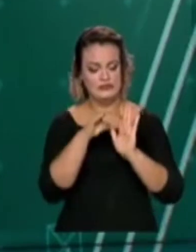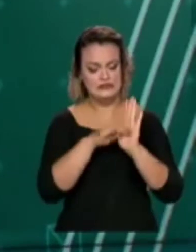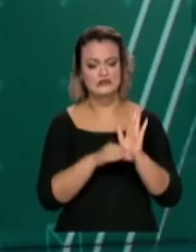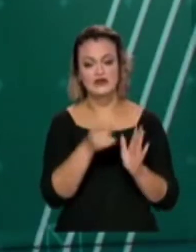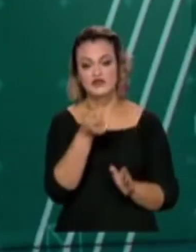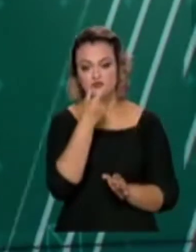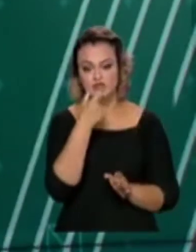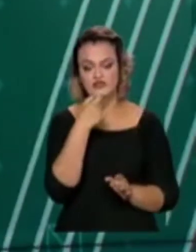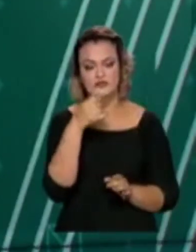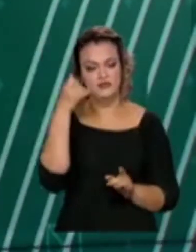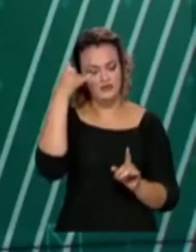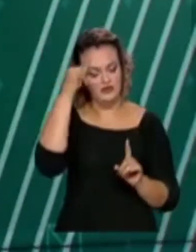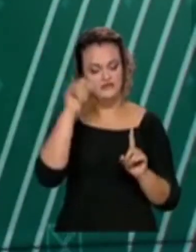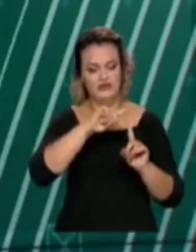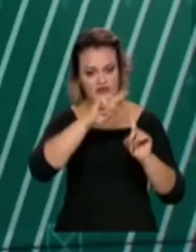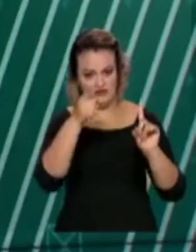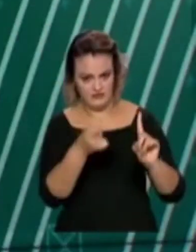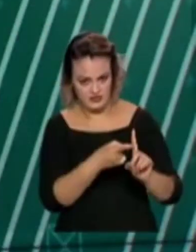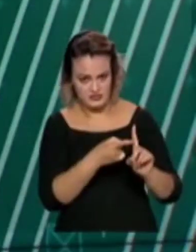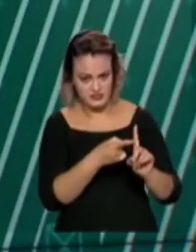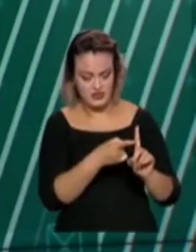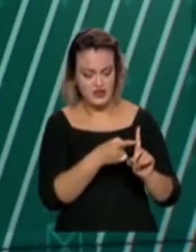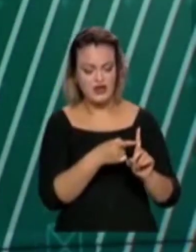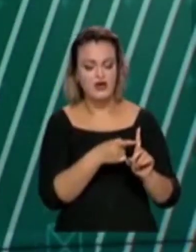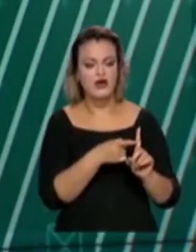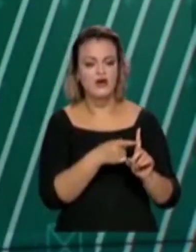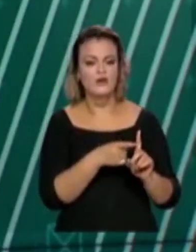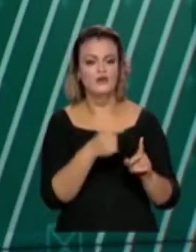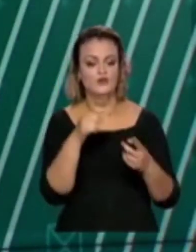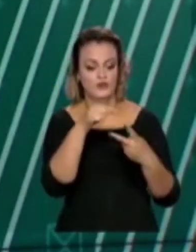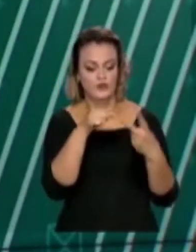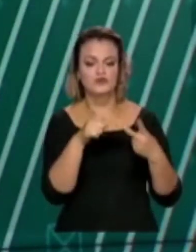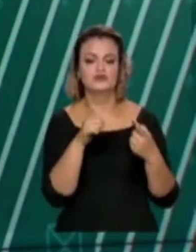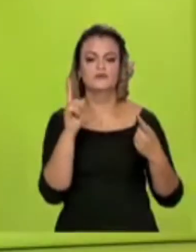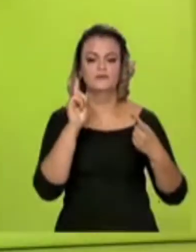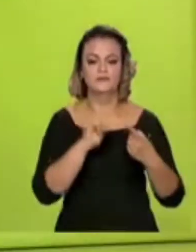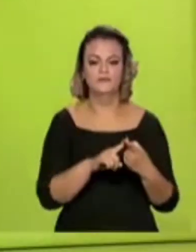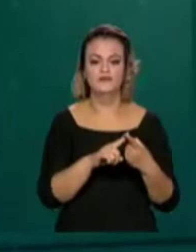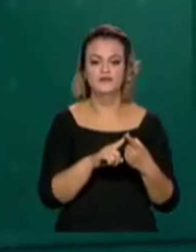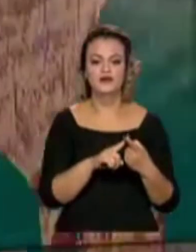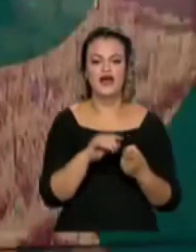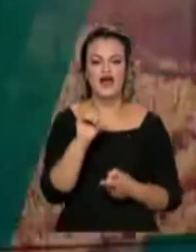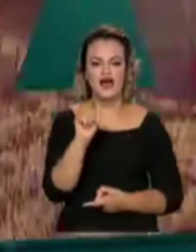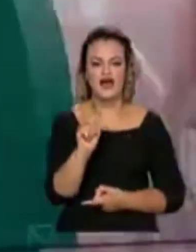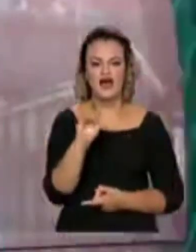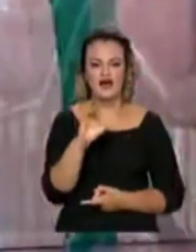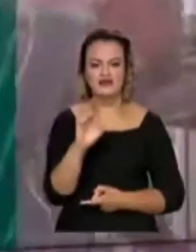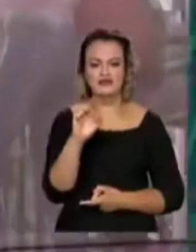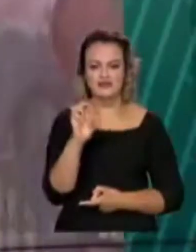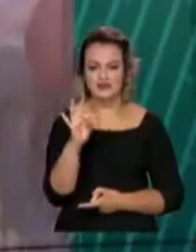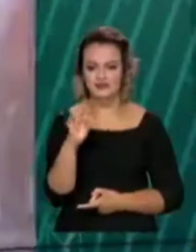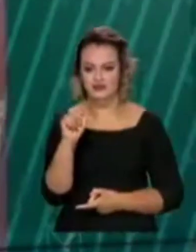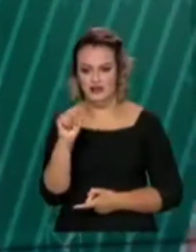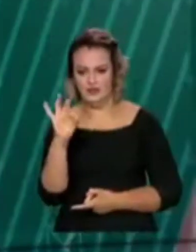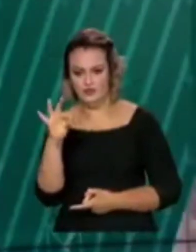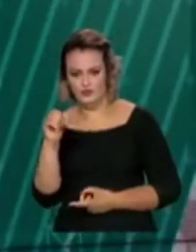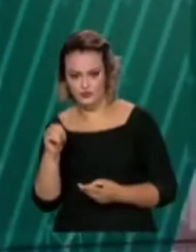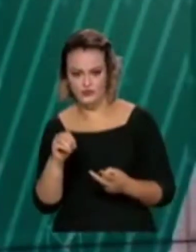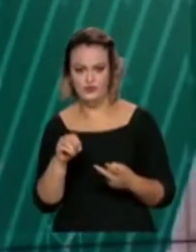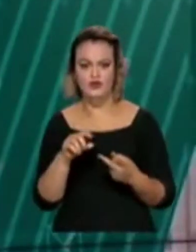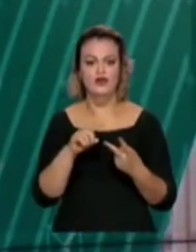medicamentos oferecidos pelo SUS, o Sistema Único de Saúde, os contraceptivos injetáveis de aplicação mensal,